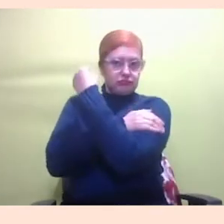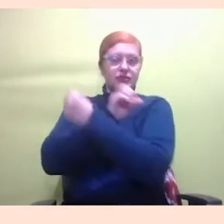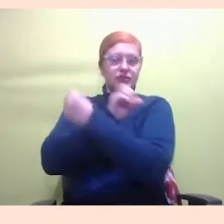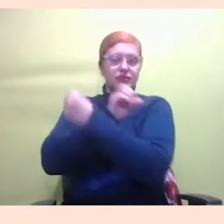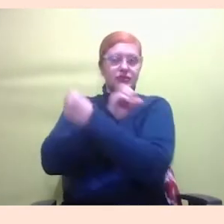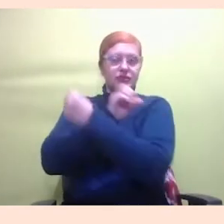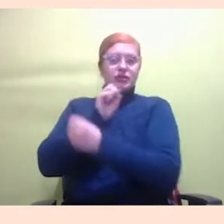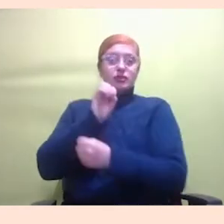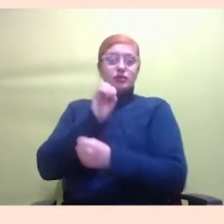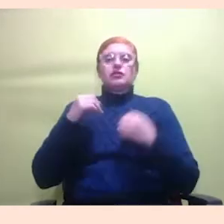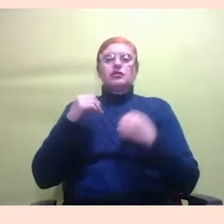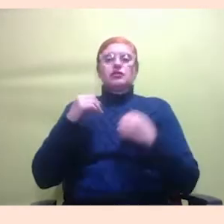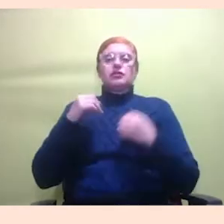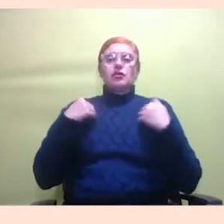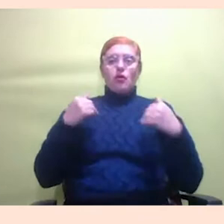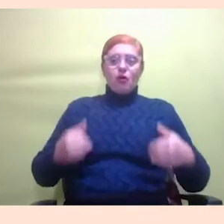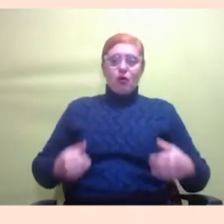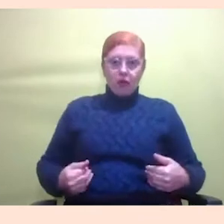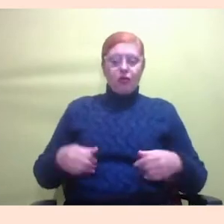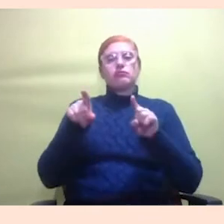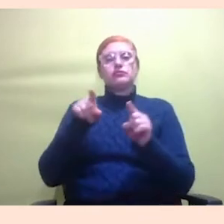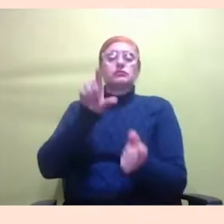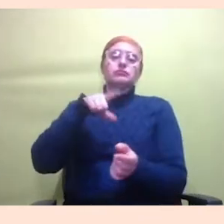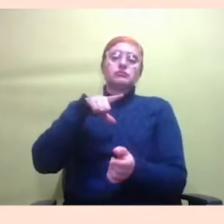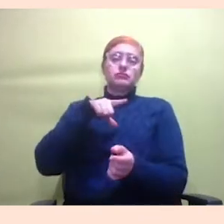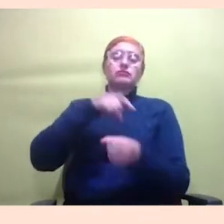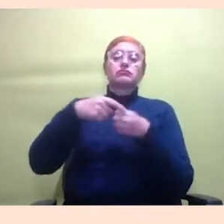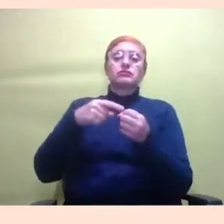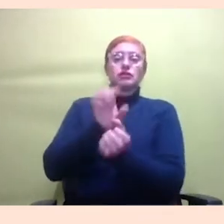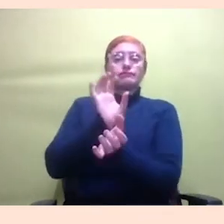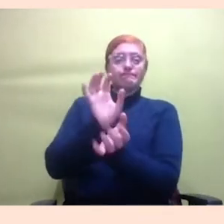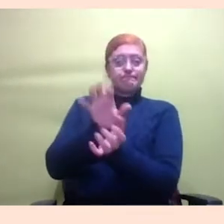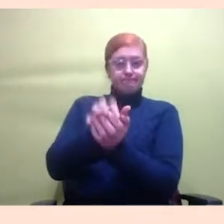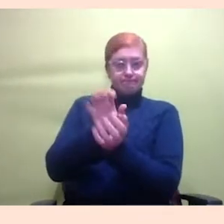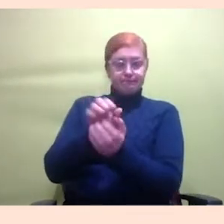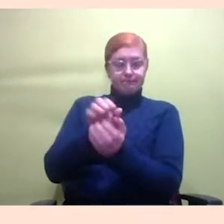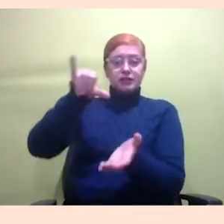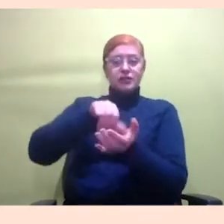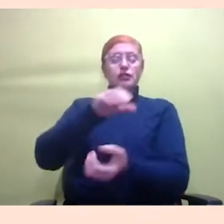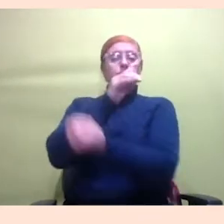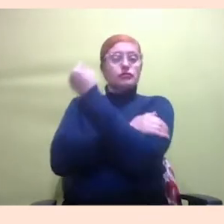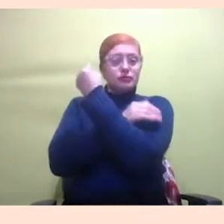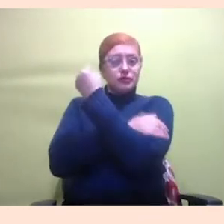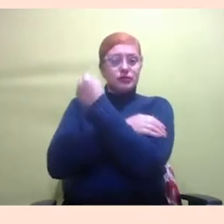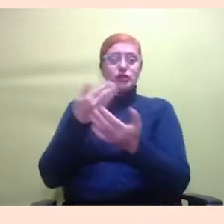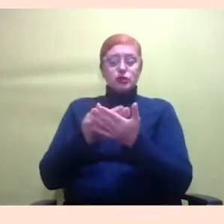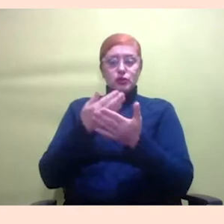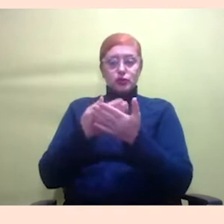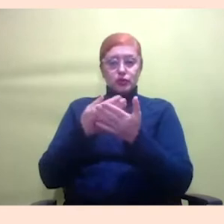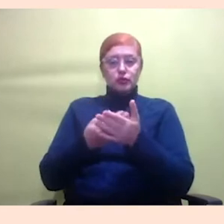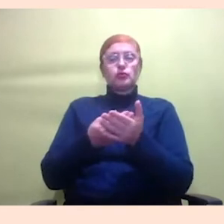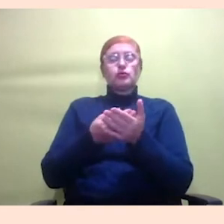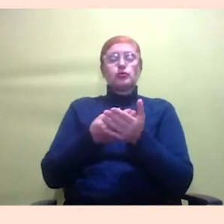Democracia, que é aqui de Recife, o Centro Feminista de Estudos e Acessoria, o Cefêmia, que funciona em